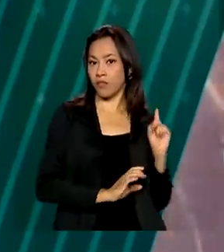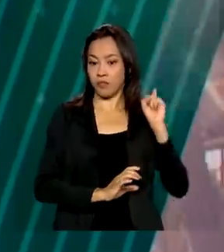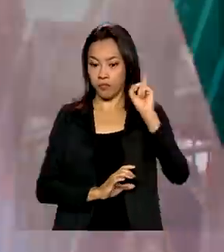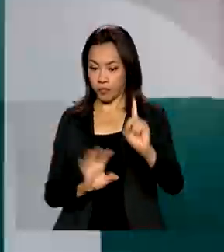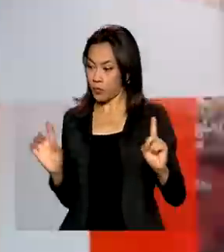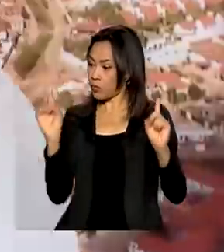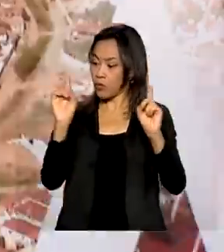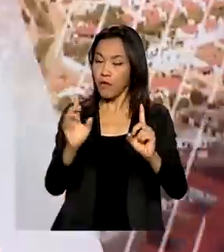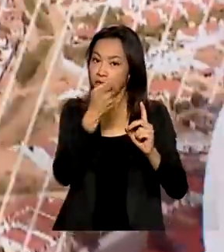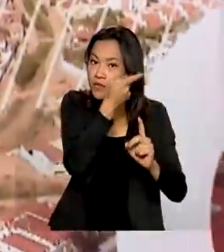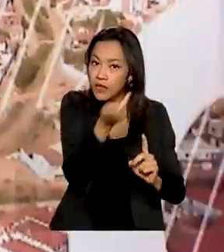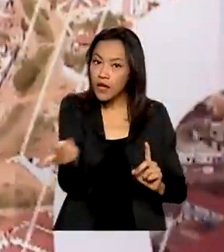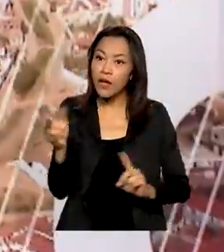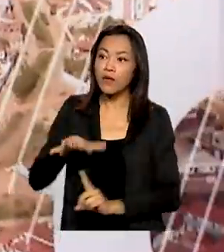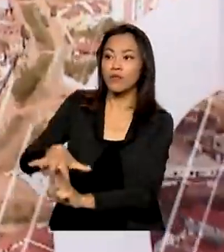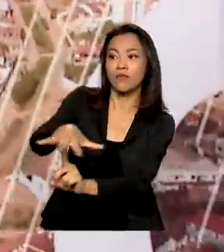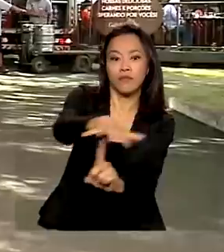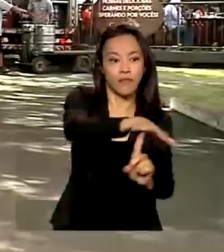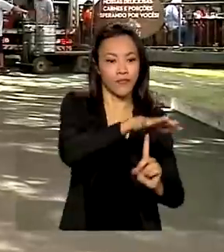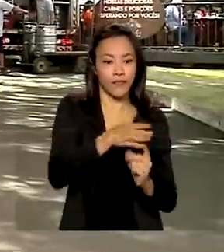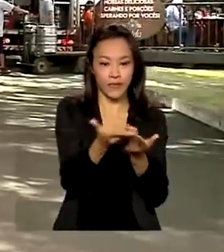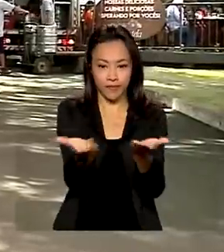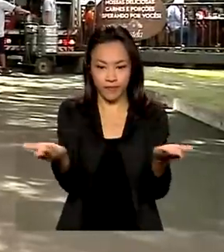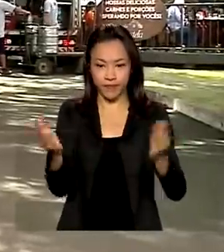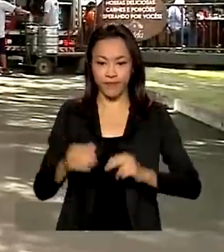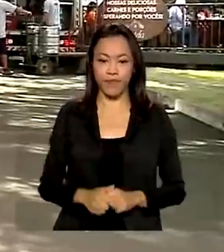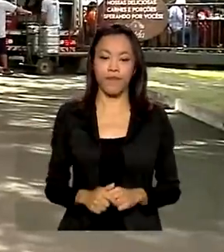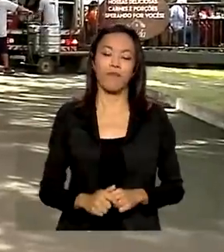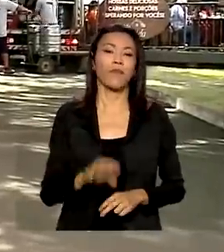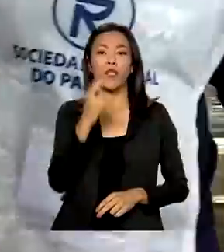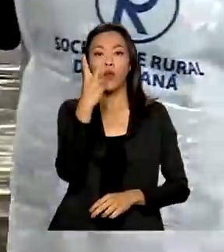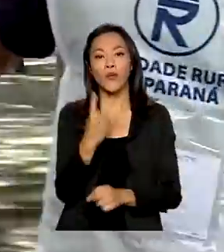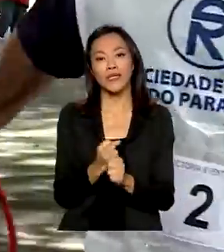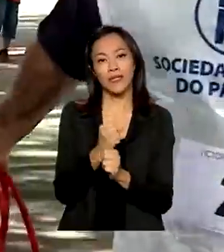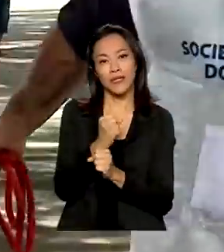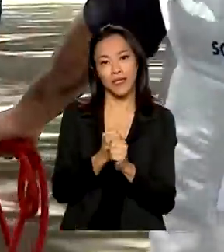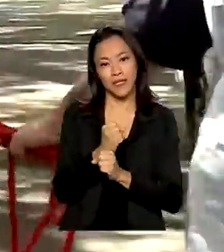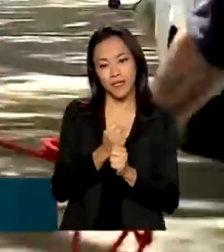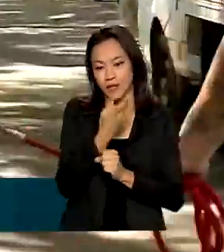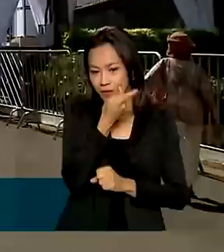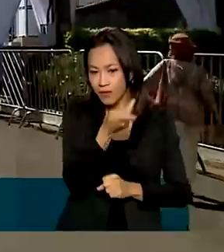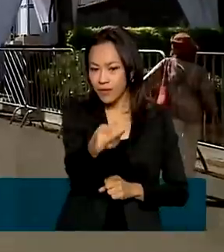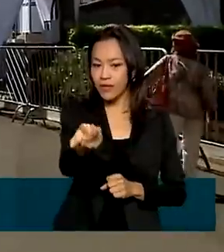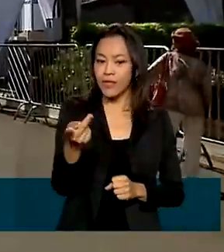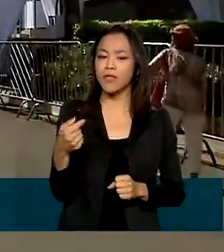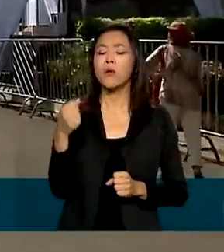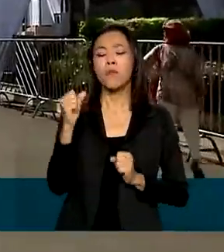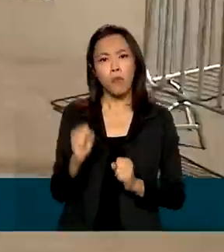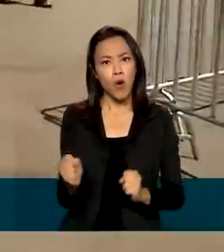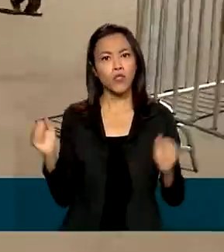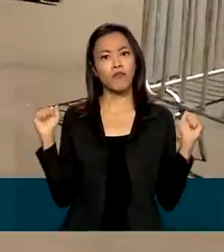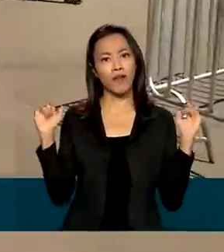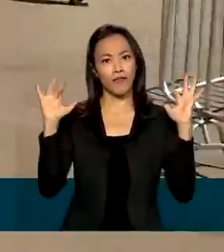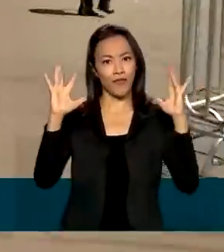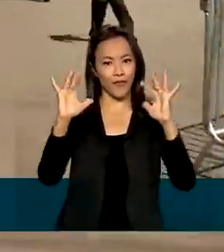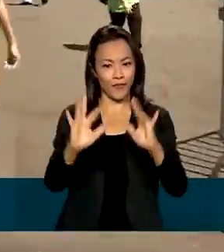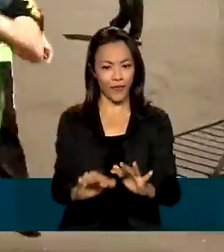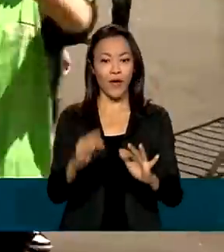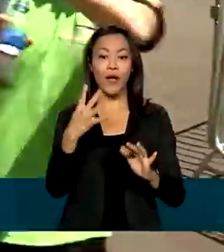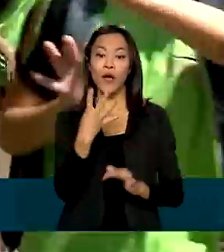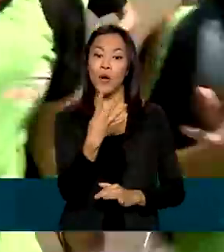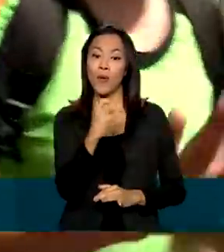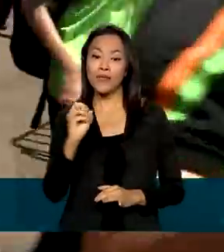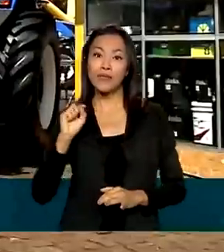visitaram o Parque de Exposições. Depois de dois anos, visitantes e expositores puderam voltar aos 400 mil